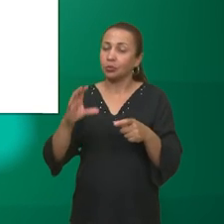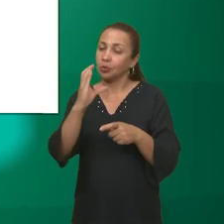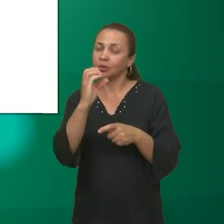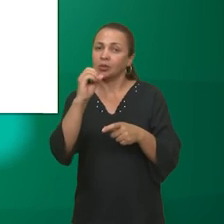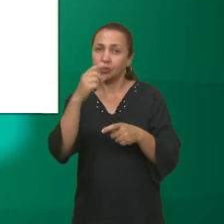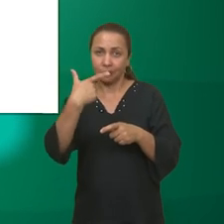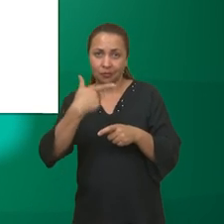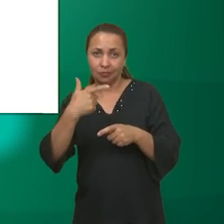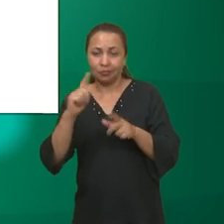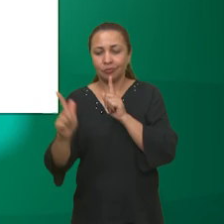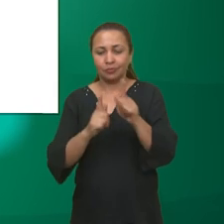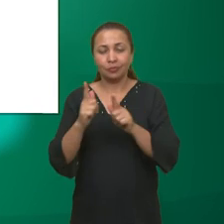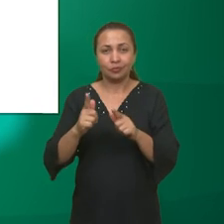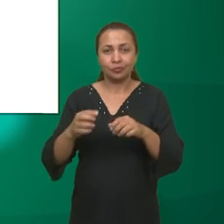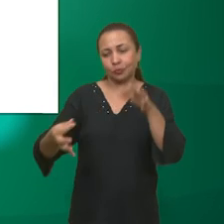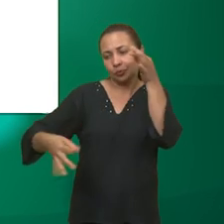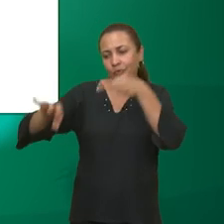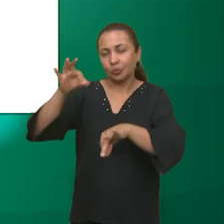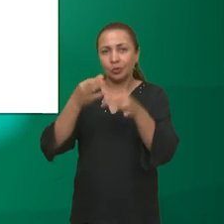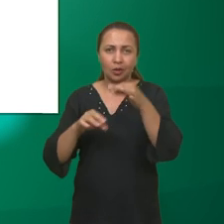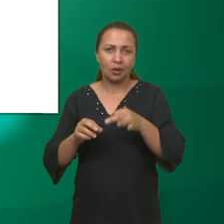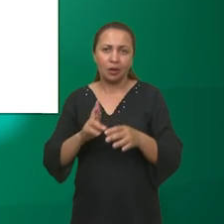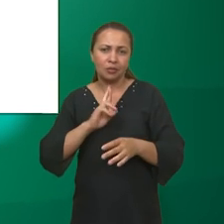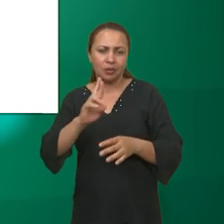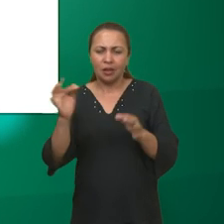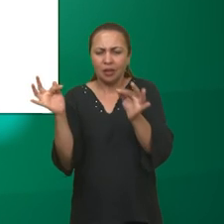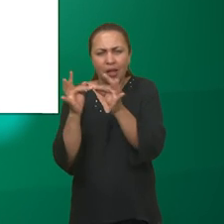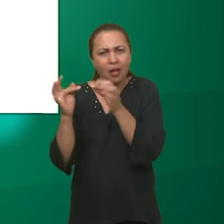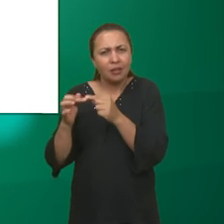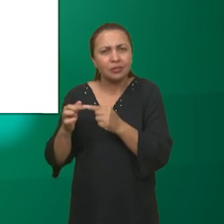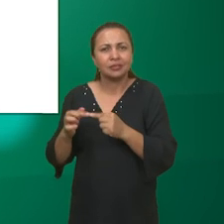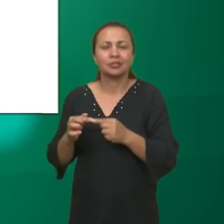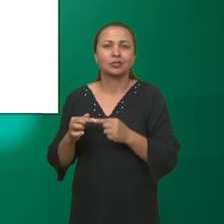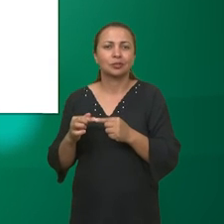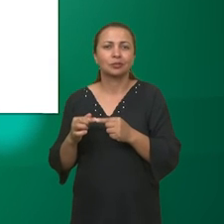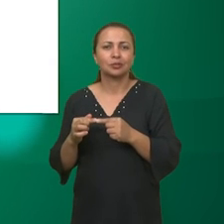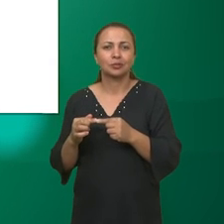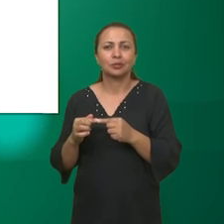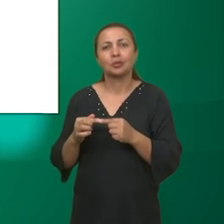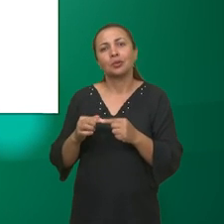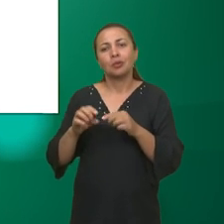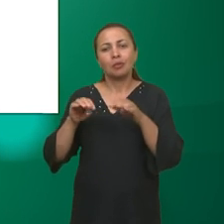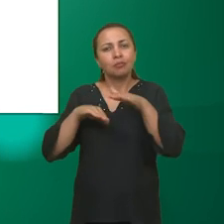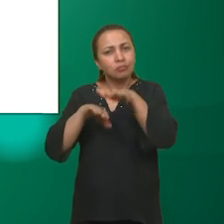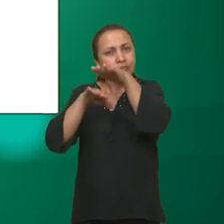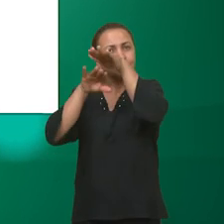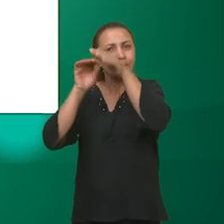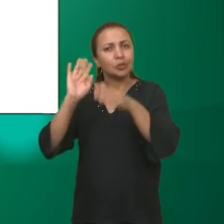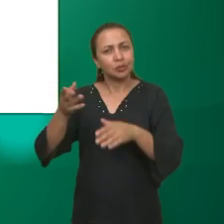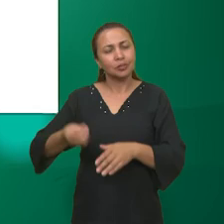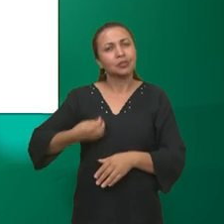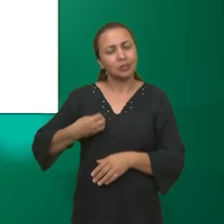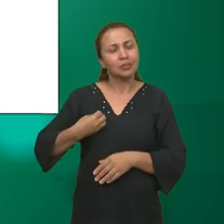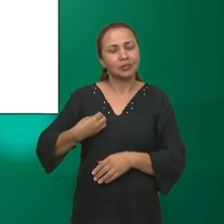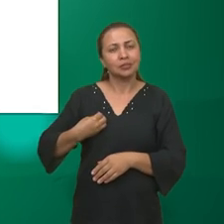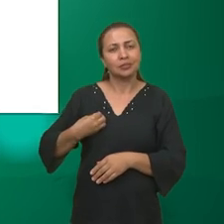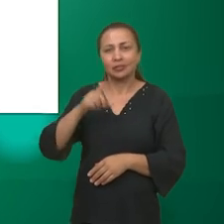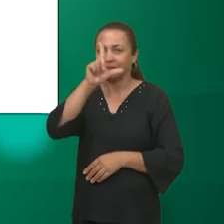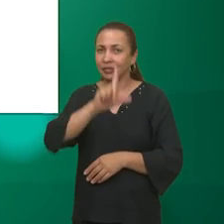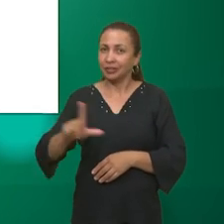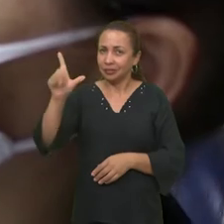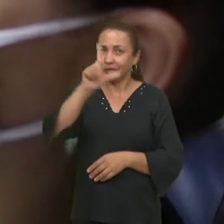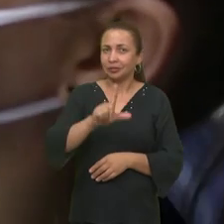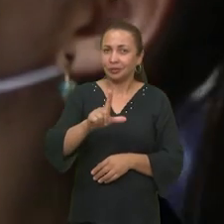estoques de carbono gerados aqui no laboratório estão correspondentes, seja, estão de acordo com estoques já existentes na